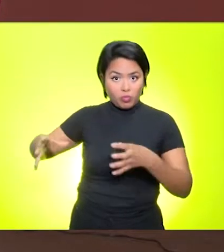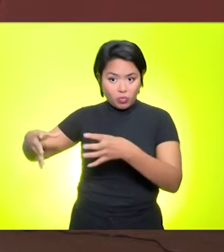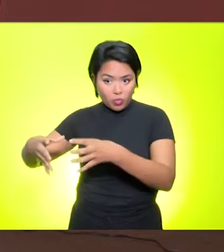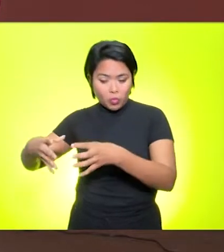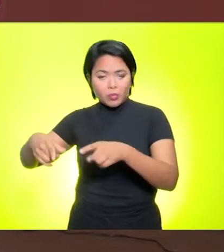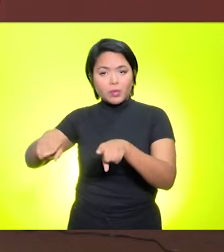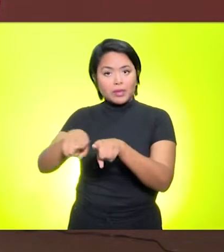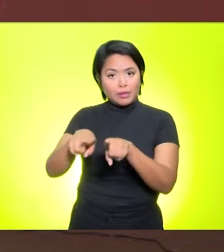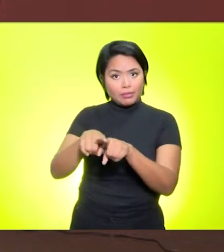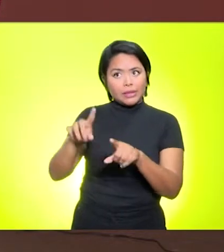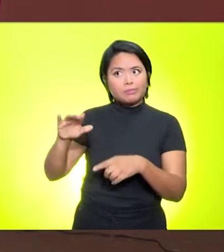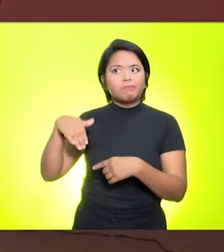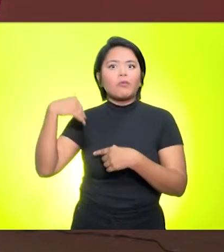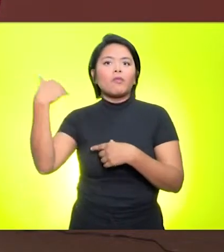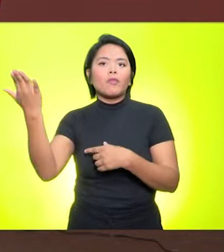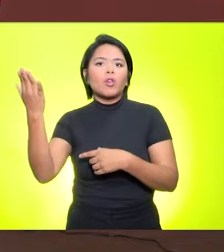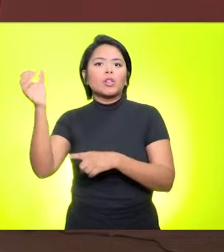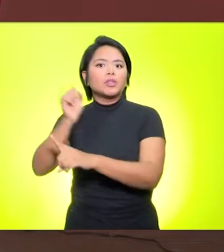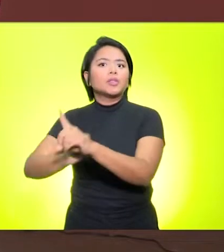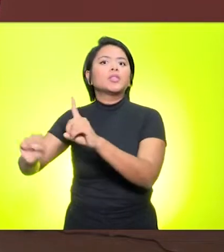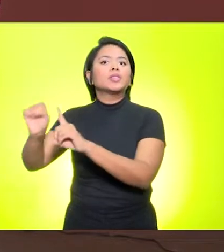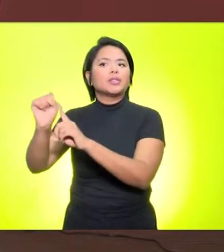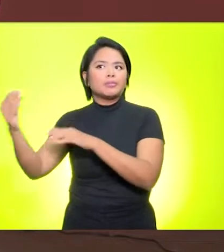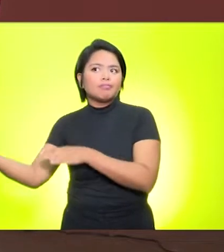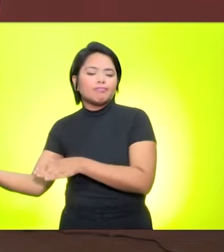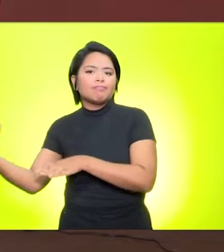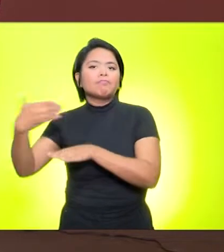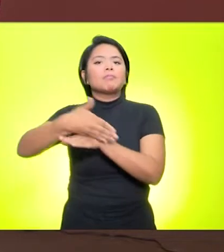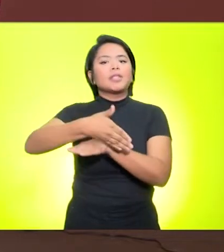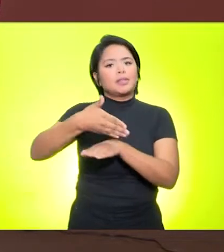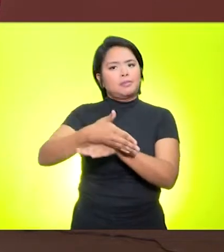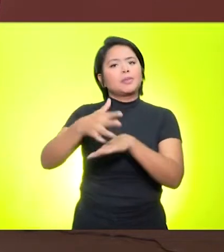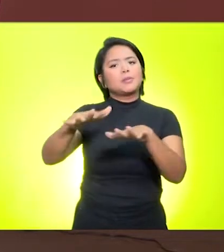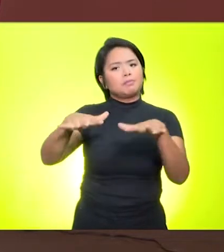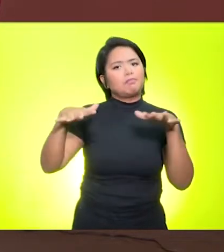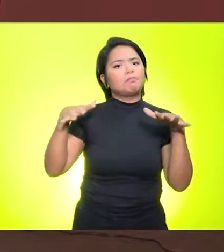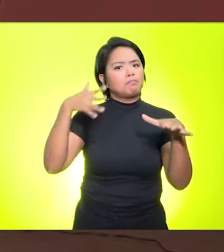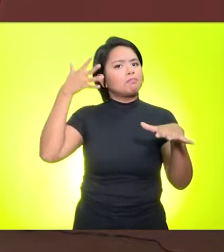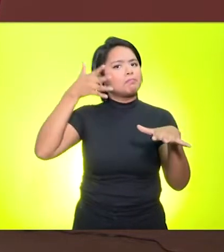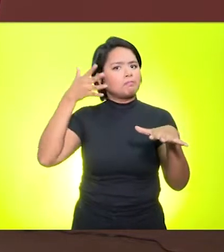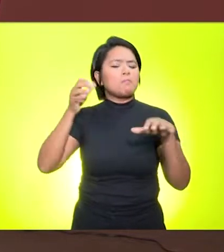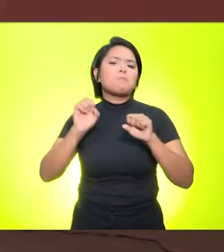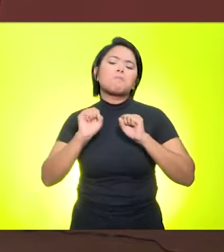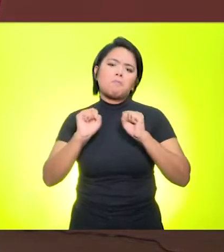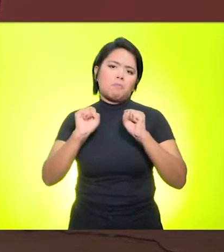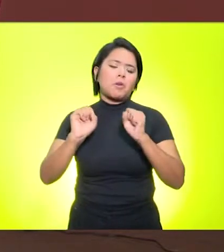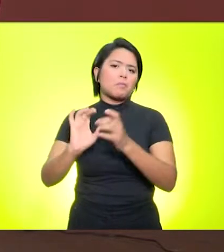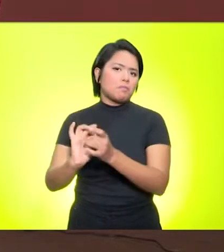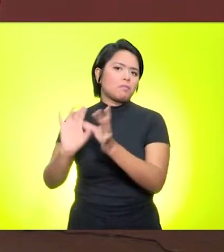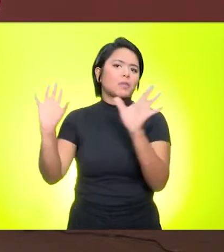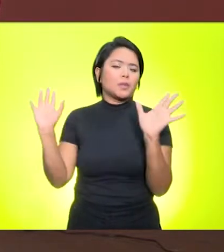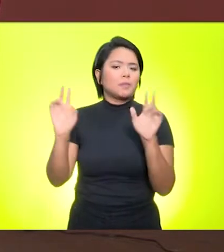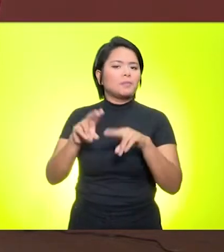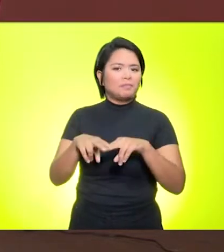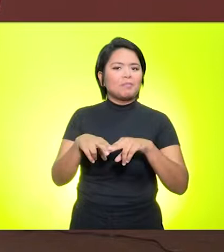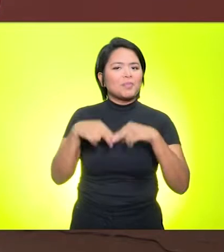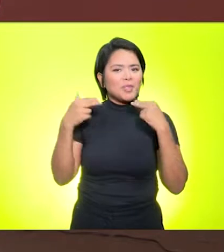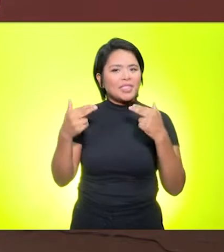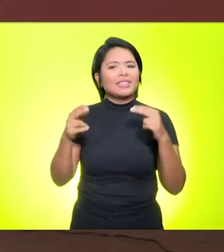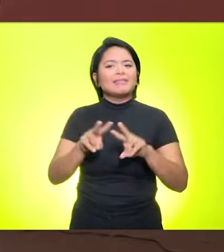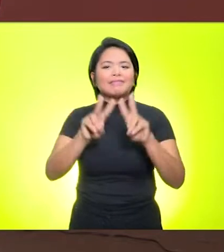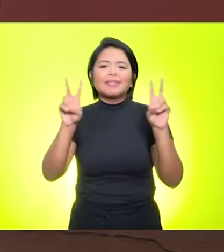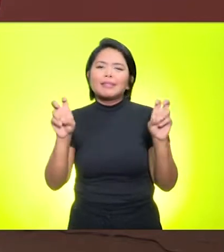em geral, comunidade roraimense, possa participar também. Então, ela é extremamente aberta e por isso que a gente traz temas realmente